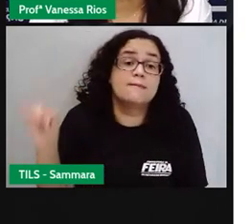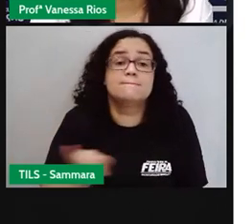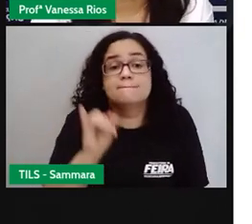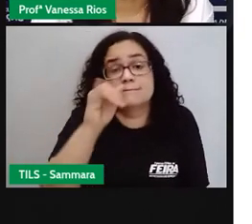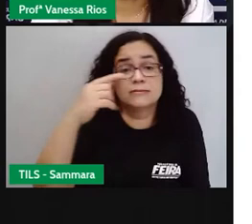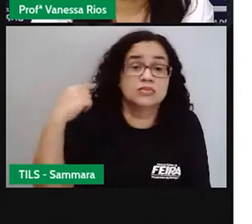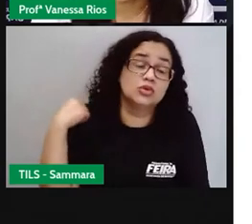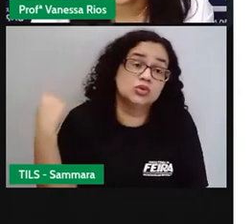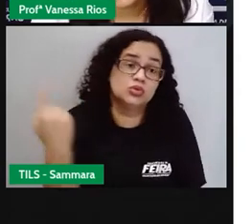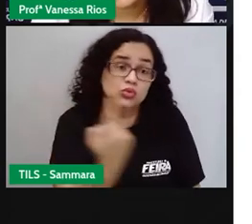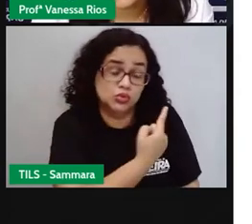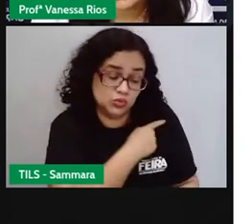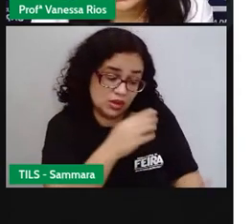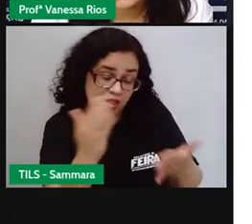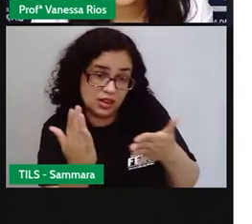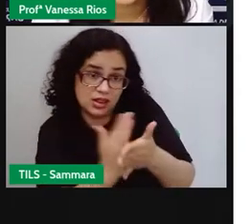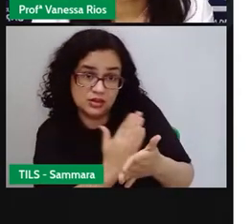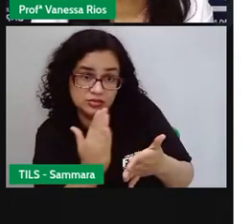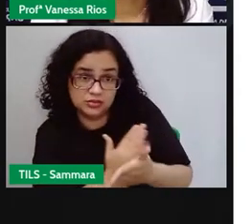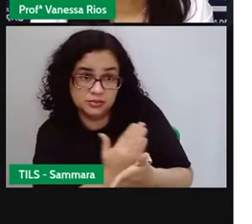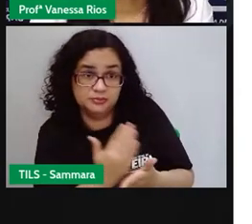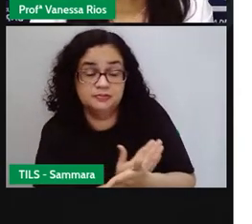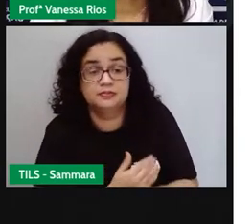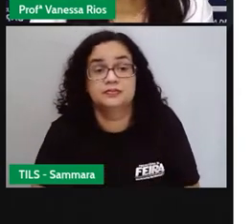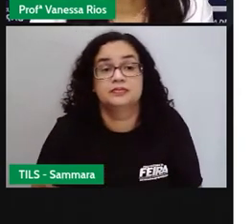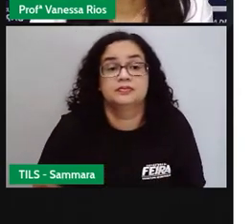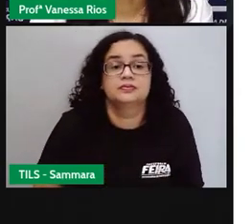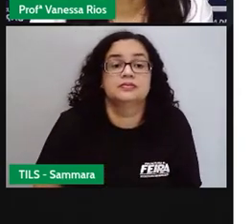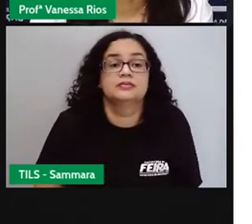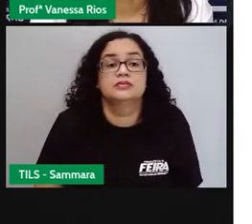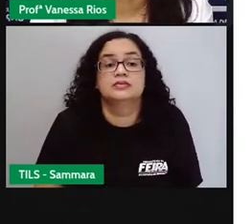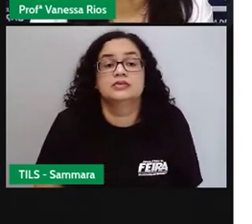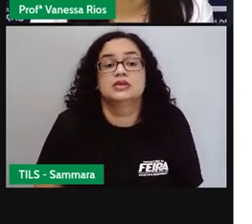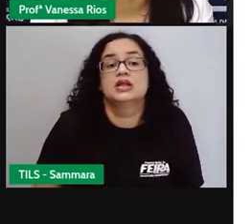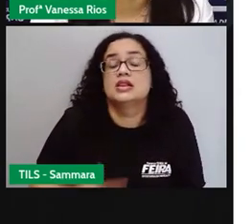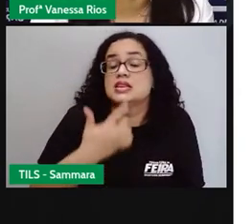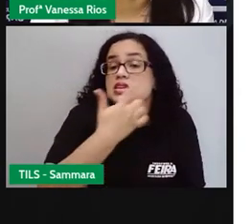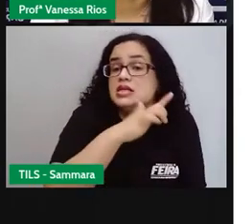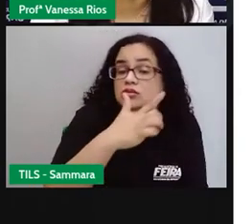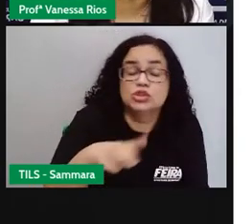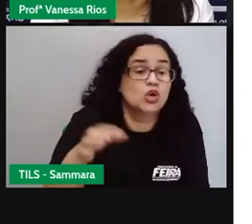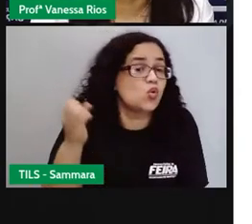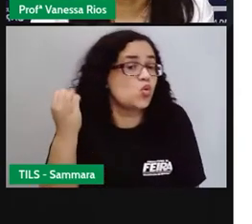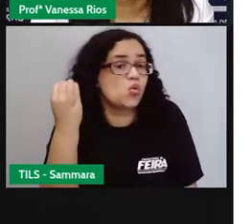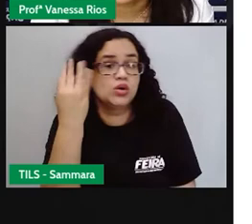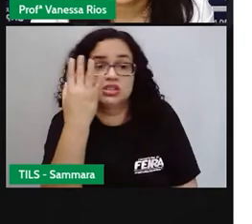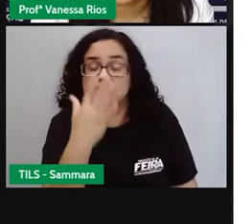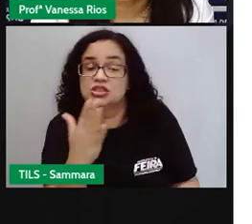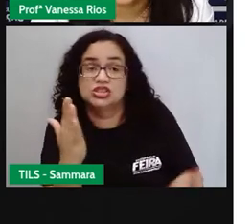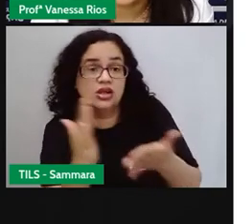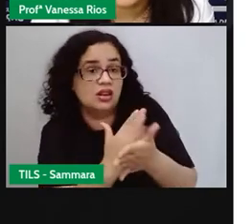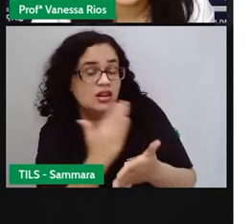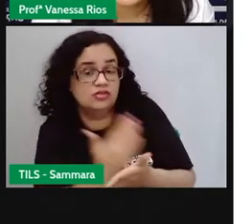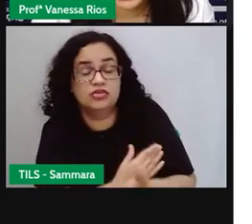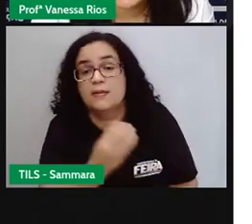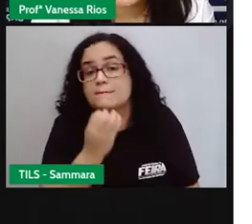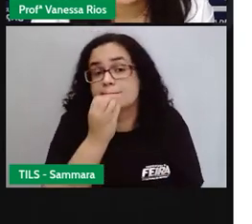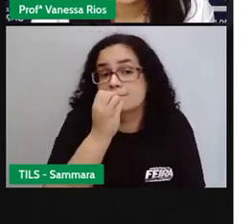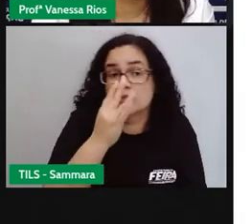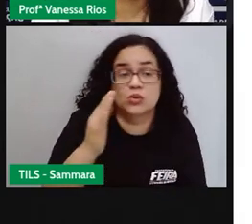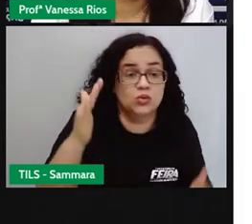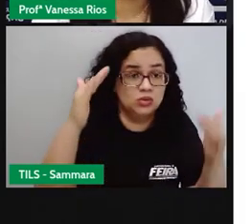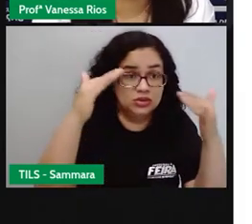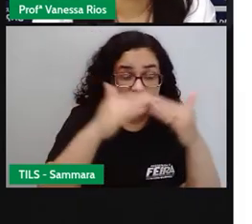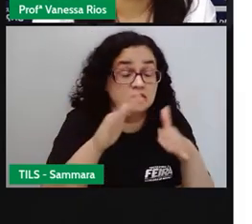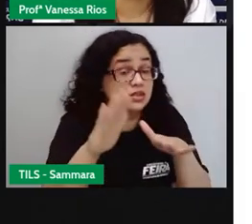nosso acesso aos livros está restrito, né? Muitos não têm uma quantidade de livros boa em casa